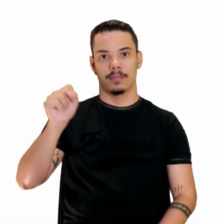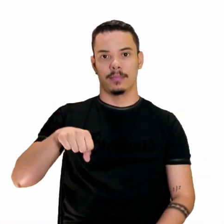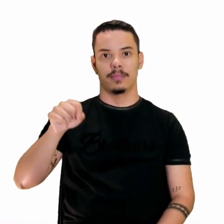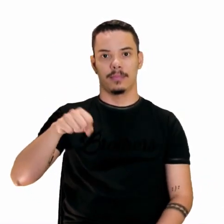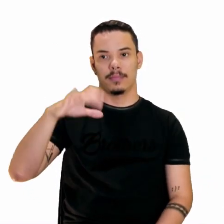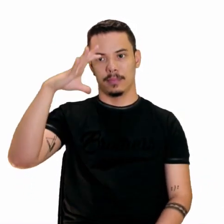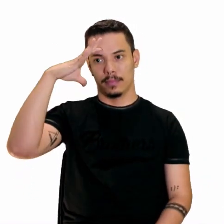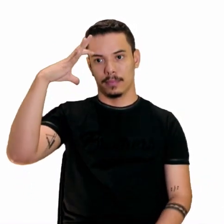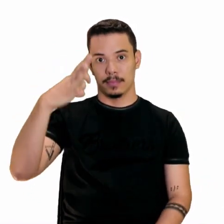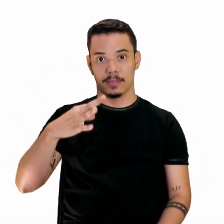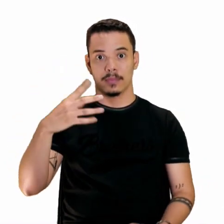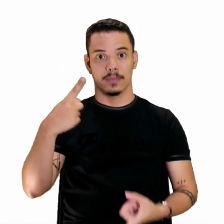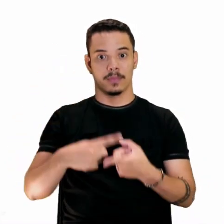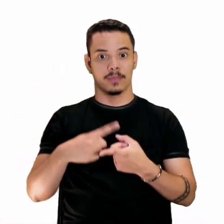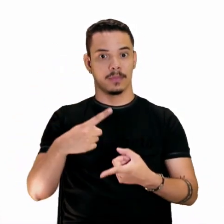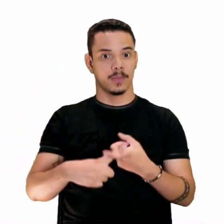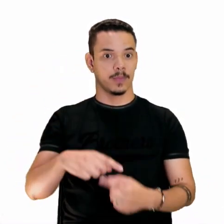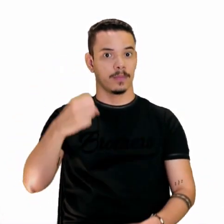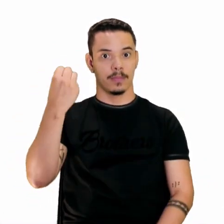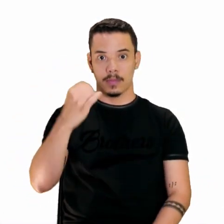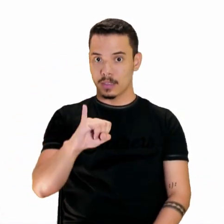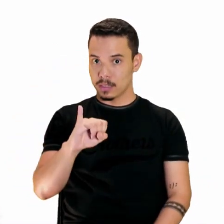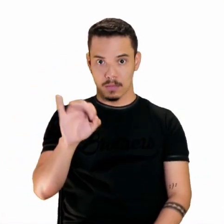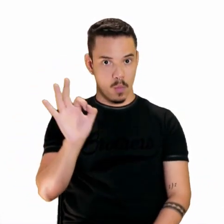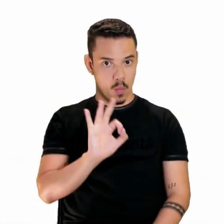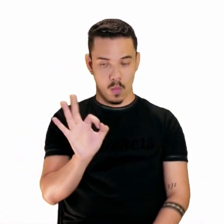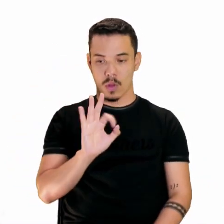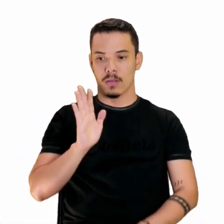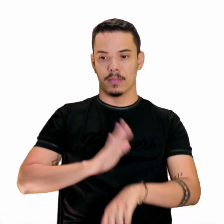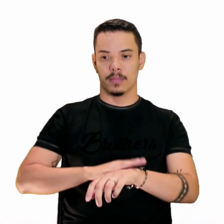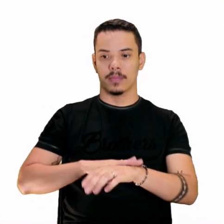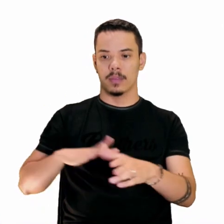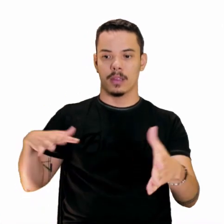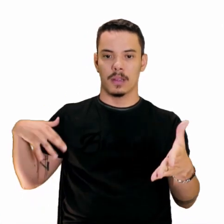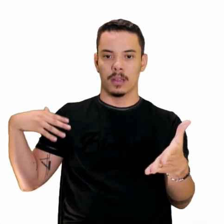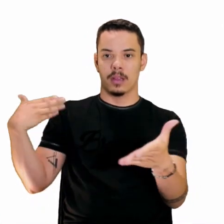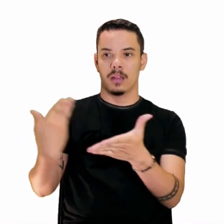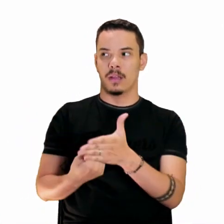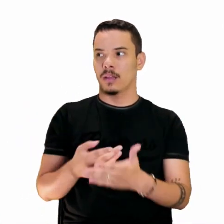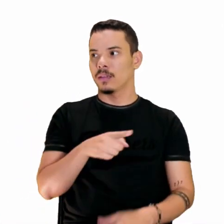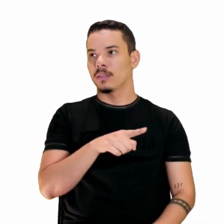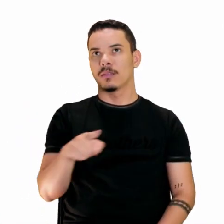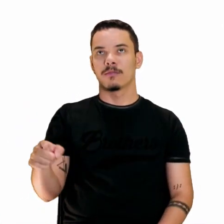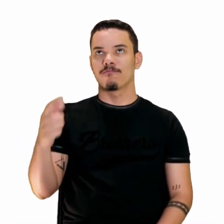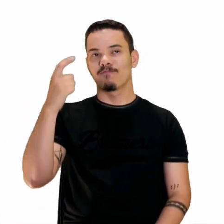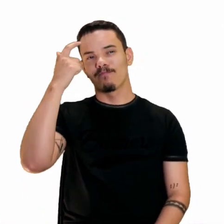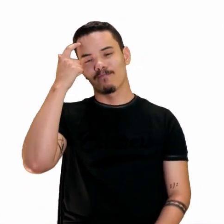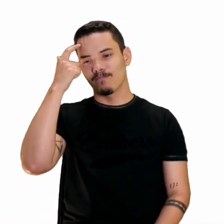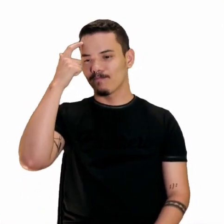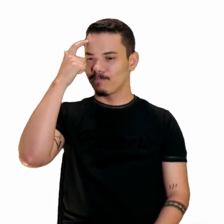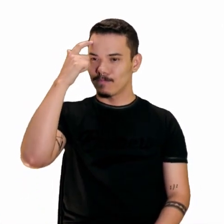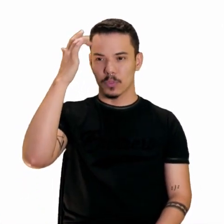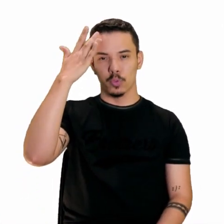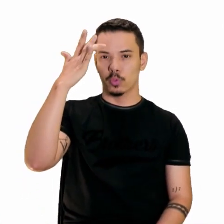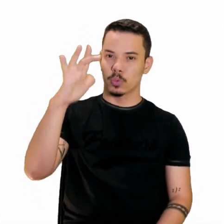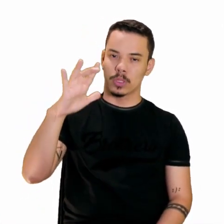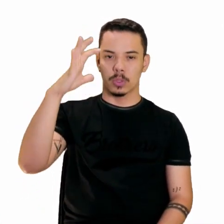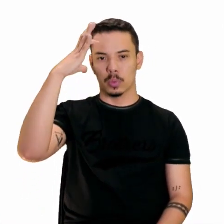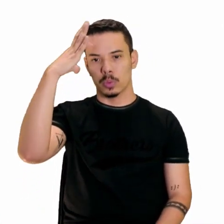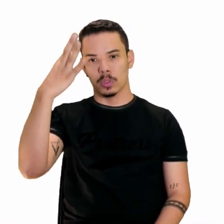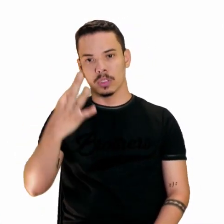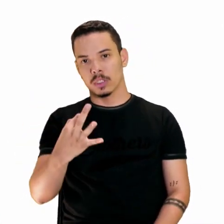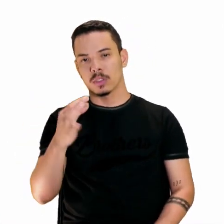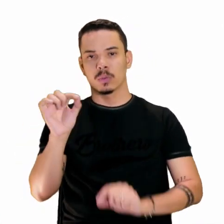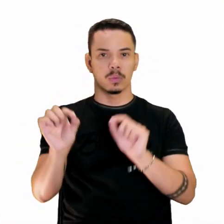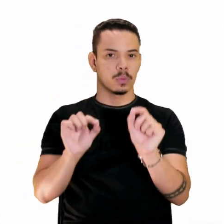compreendido, porque, se não, no decorrer da aula, você vai continuar, aí, ah, mas não sei, não entendi. Bom, o que